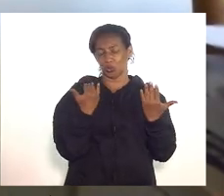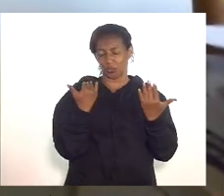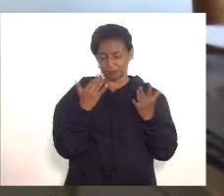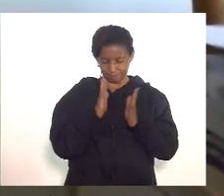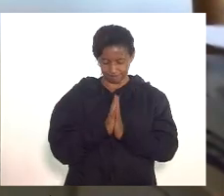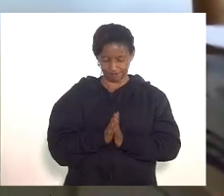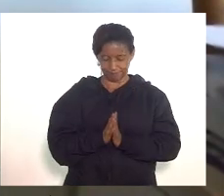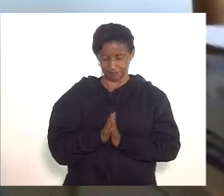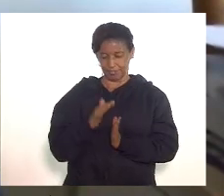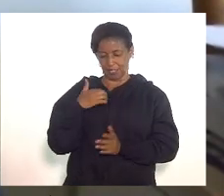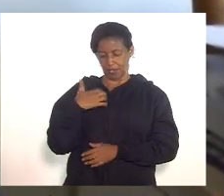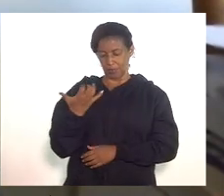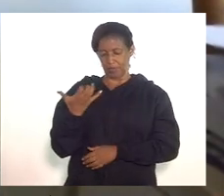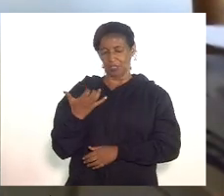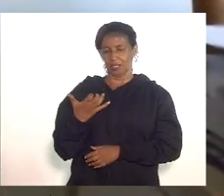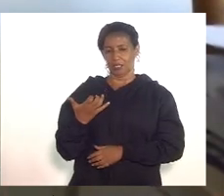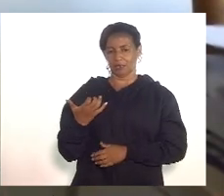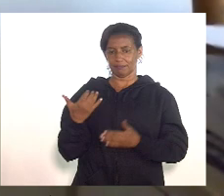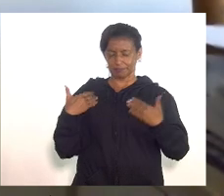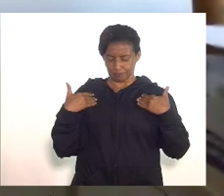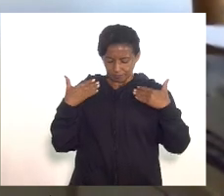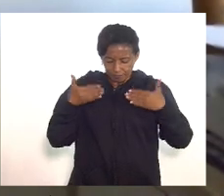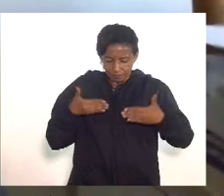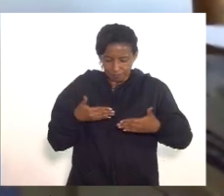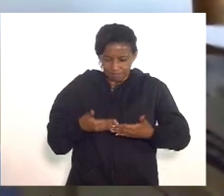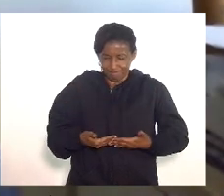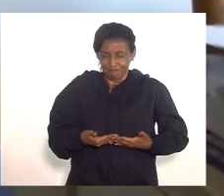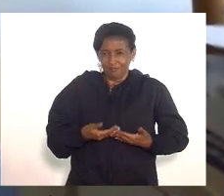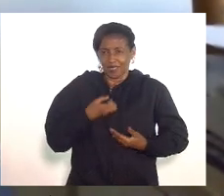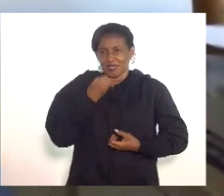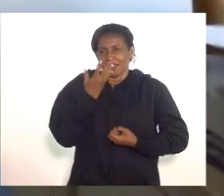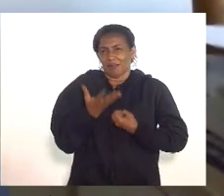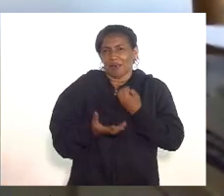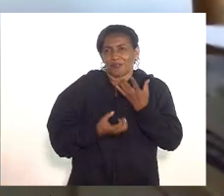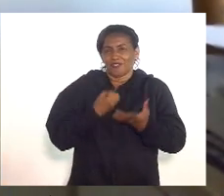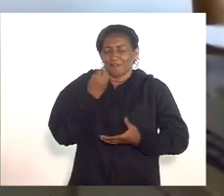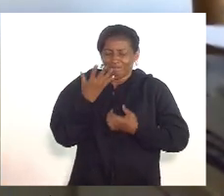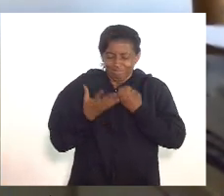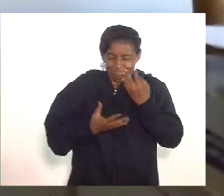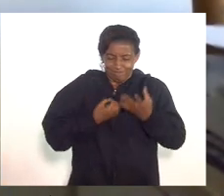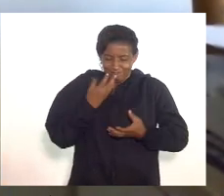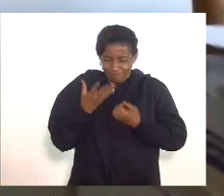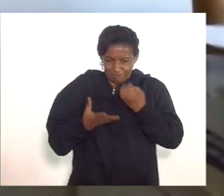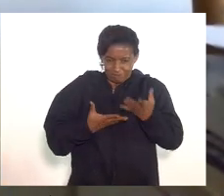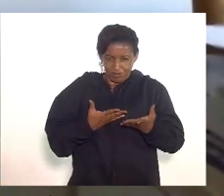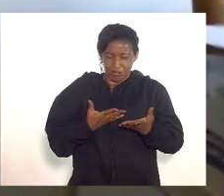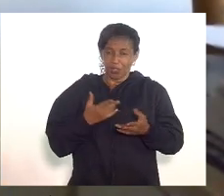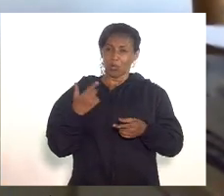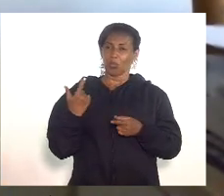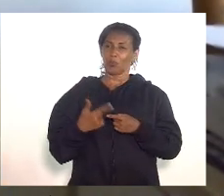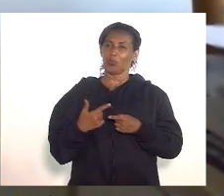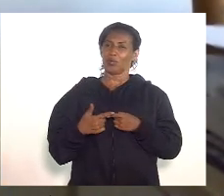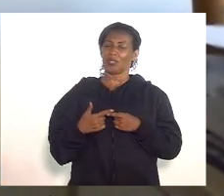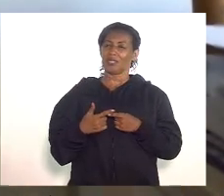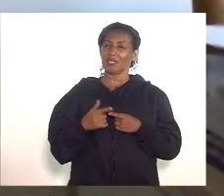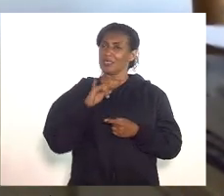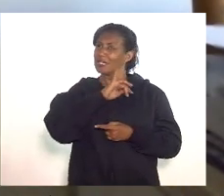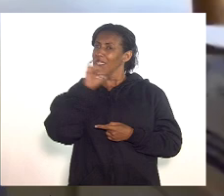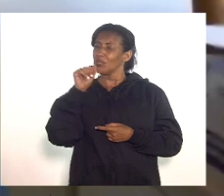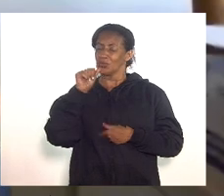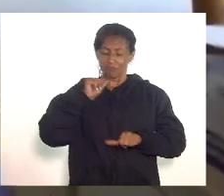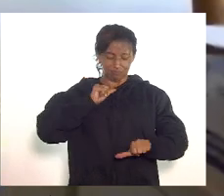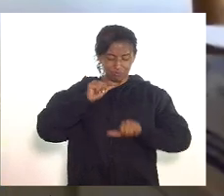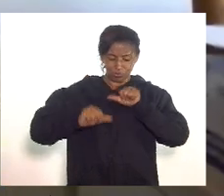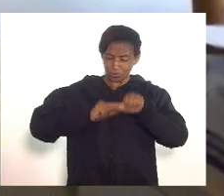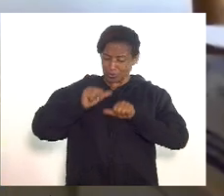presidente esse esse desabafo porque isso tinha que mudar ontem